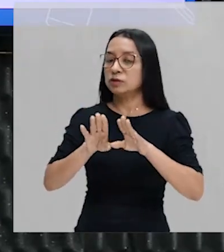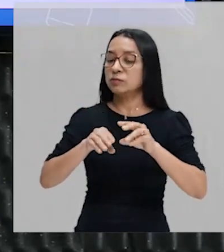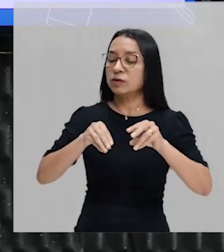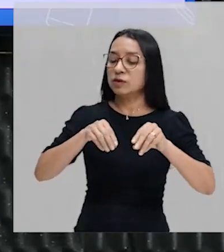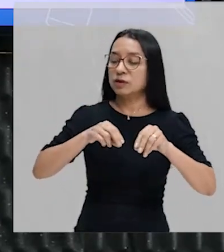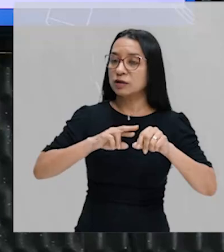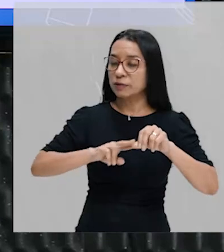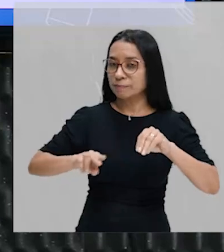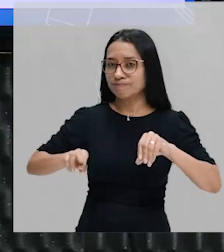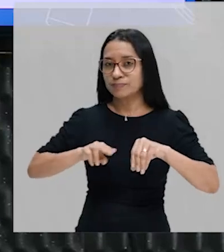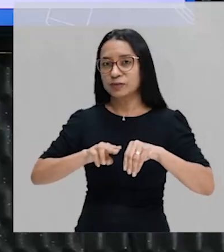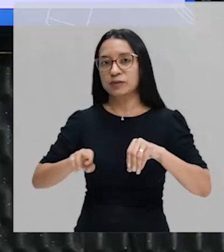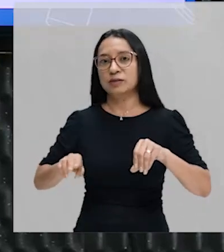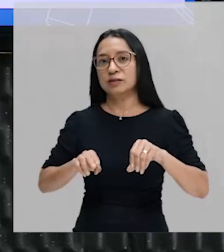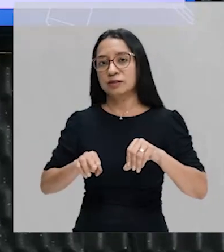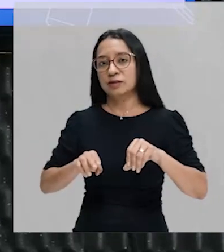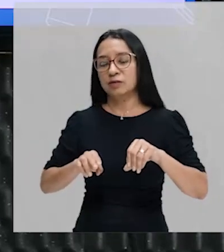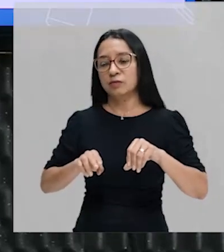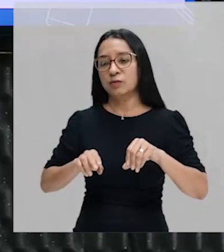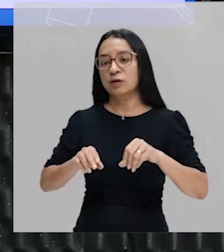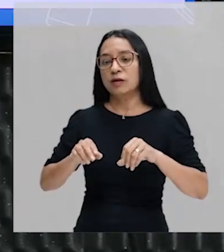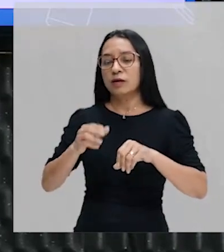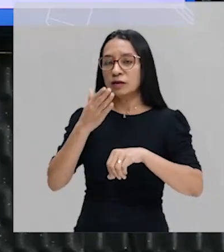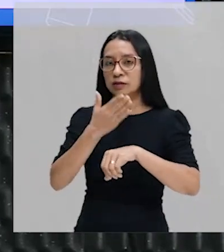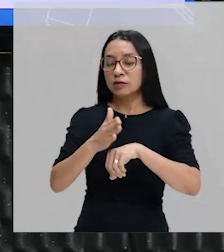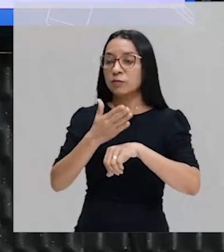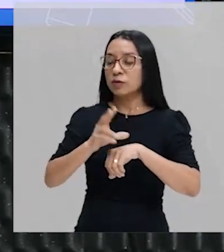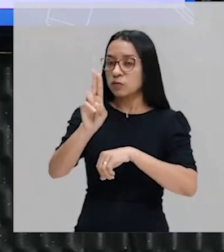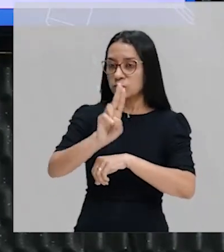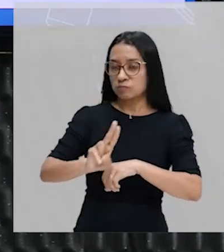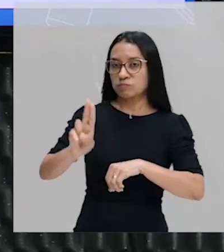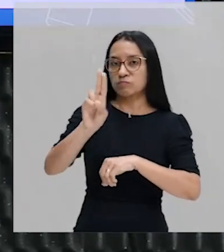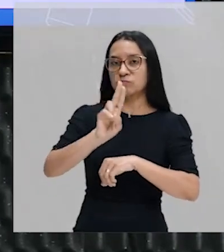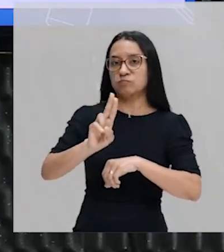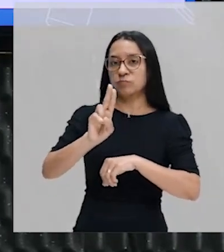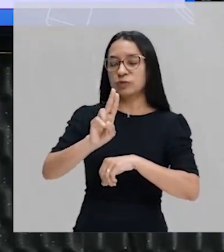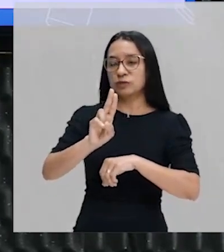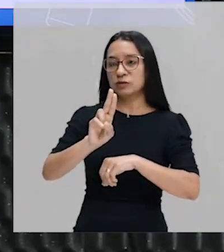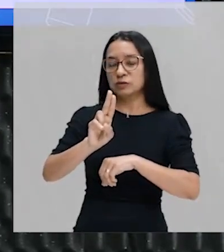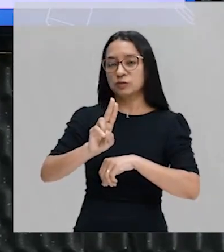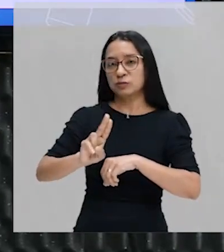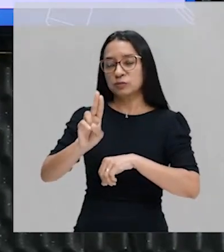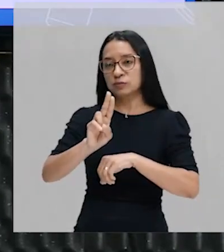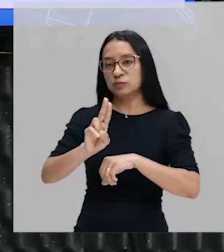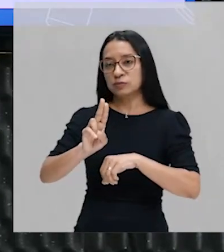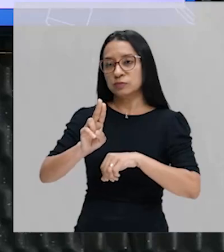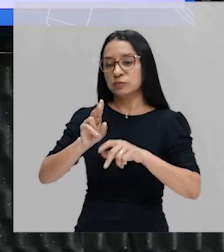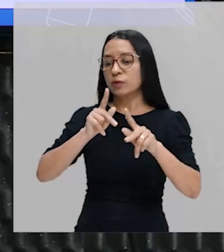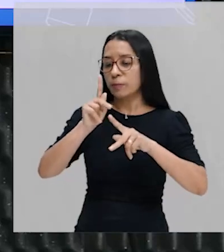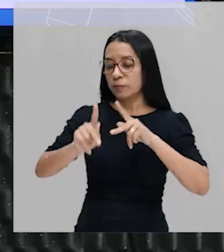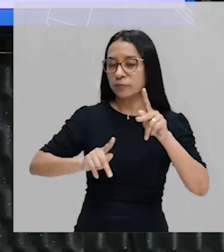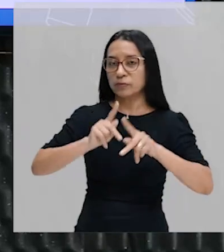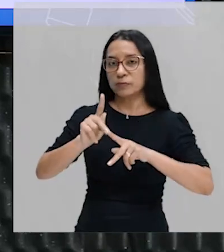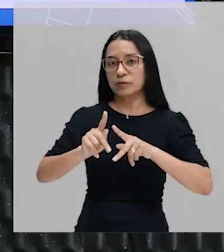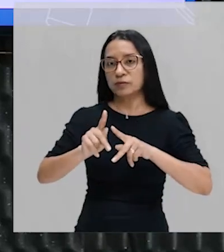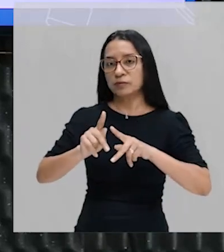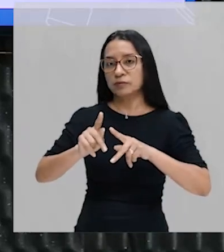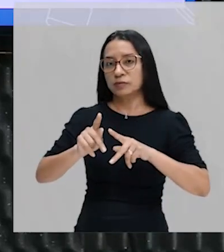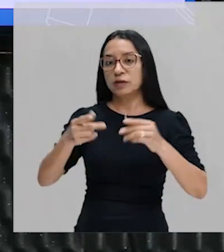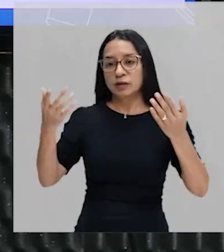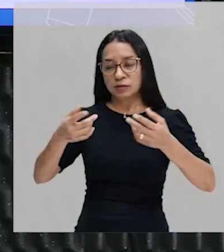servir como atividade de povoamento. Então, observe que nós estamos discutindo a economia na América colonial portuguesa.